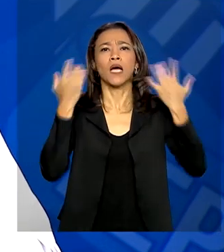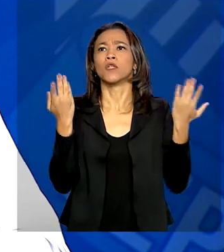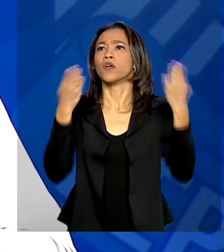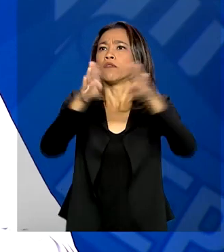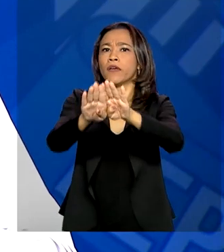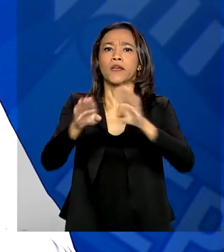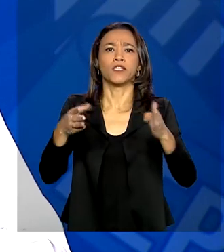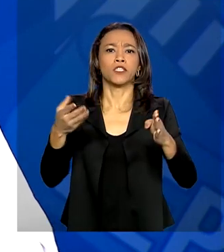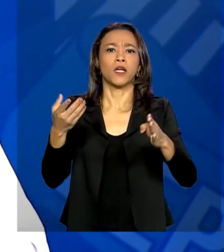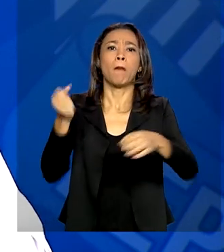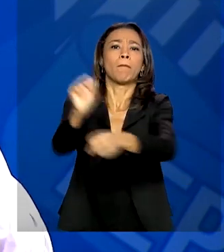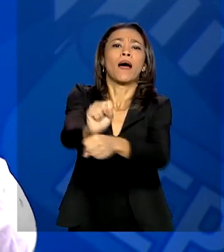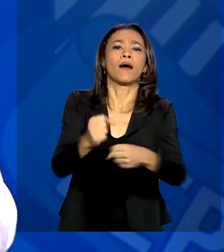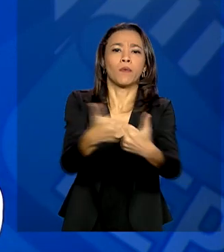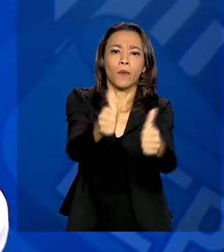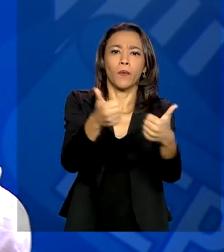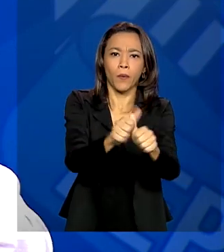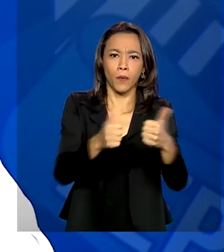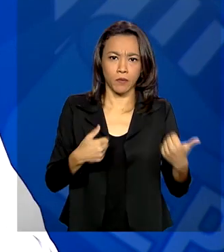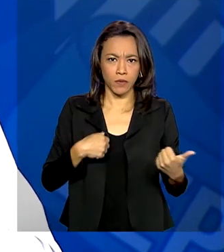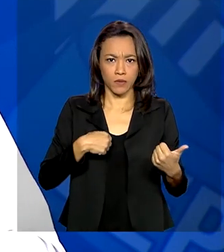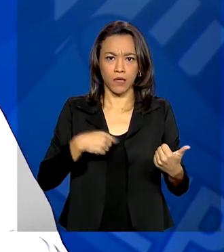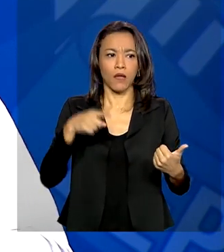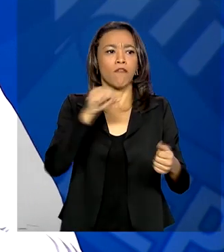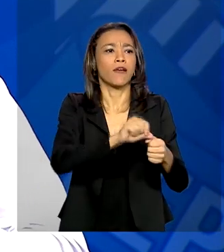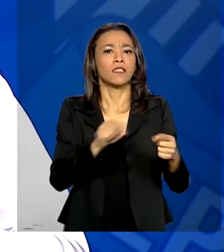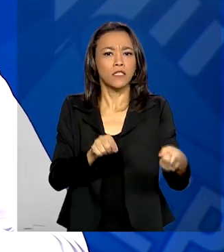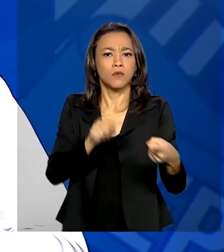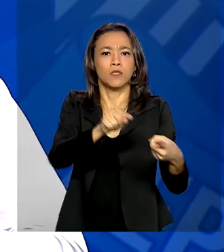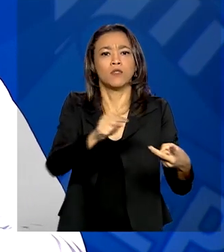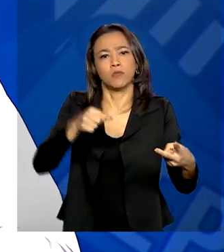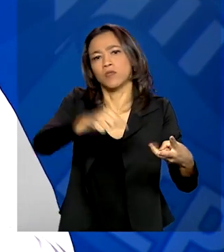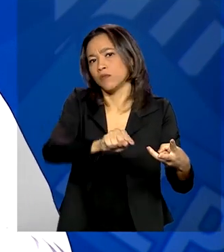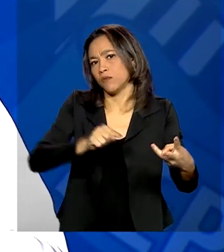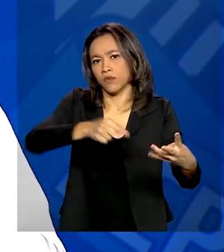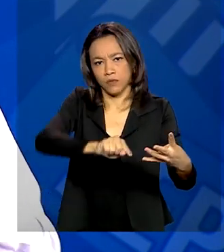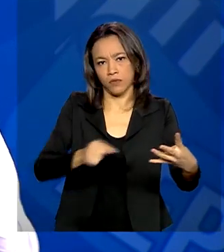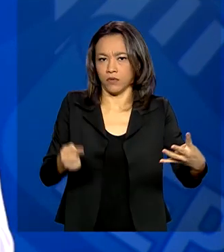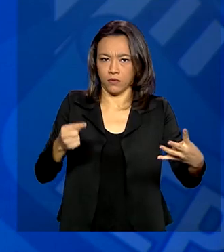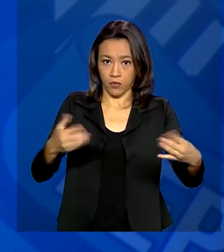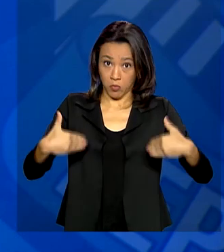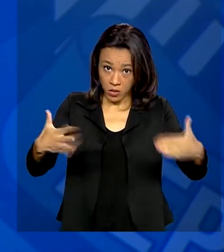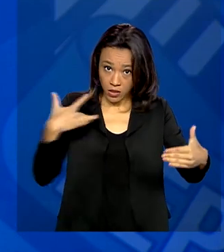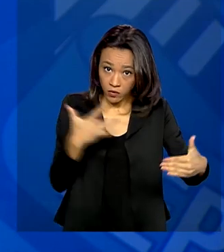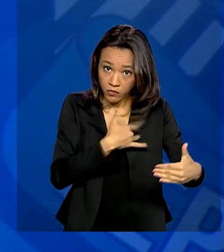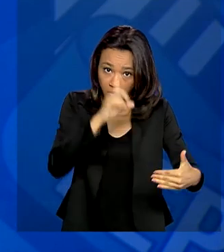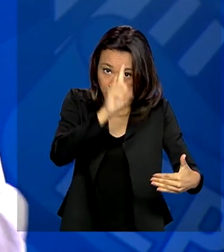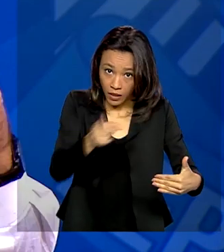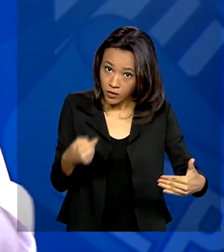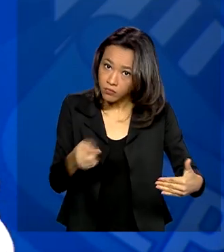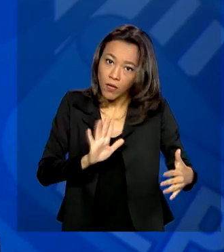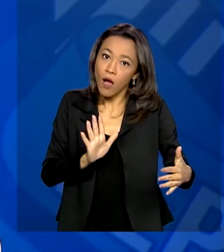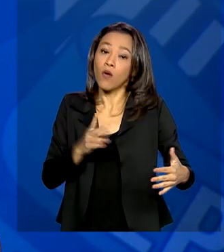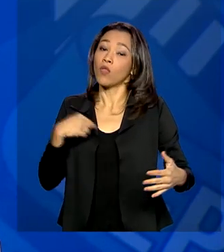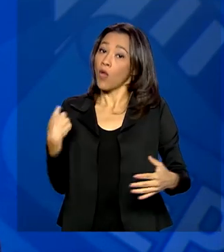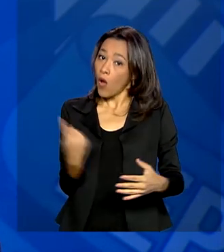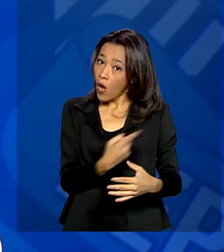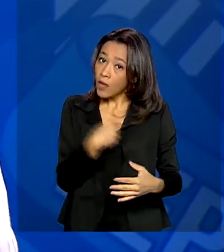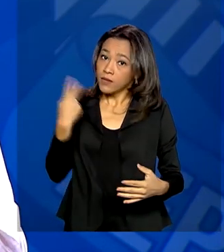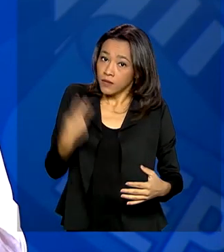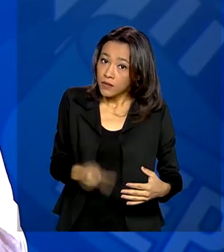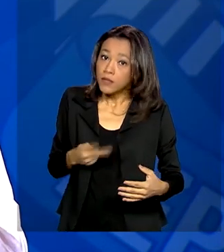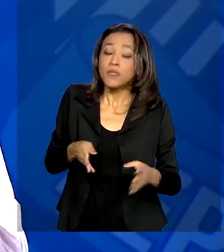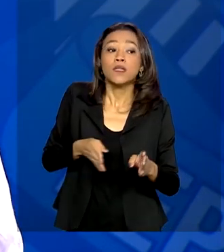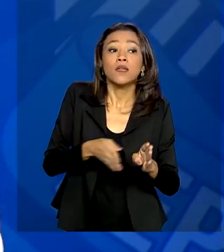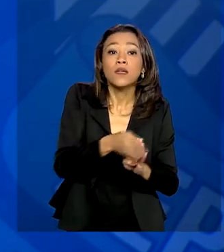para o ônibus, aumenta isso, não vai no metrô. Só pode dizer assim, eu posso dar para eles os guidelines, eu posso dar para